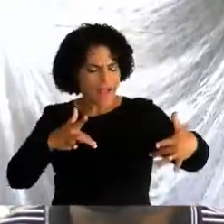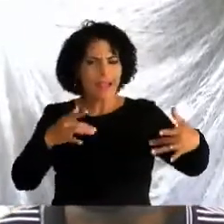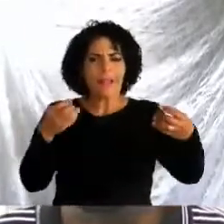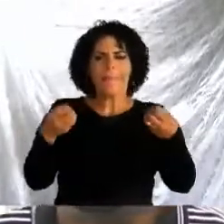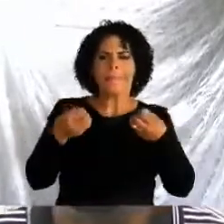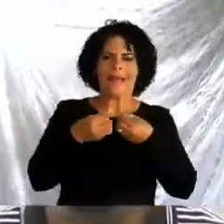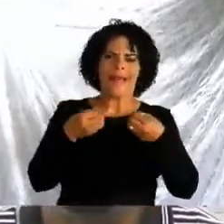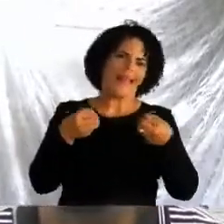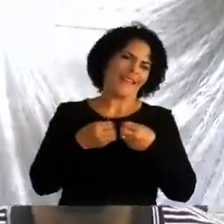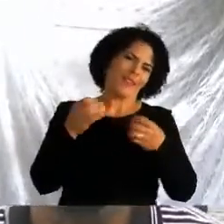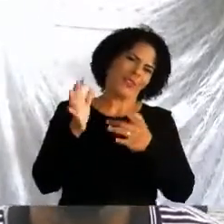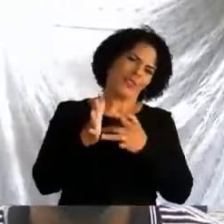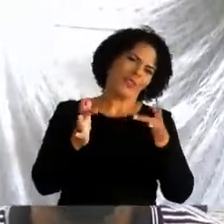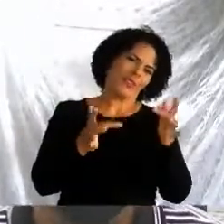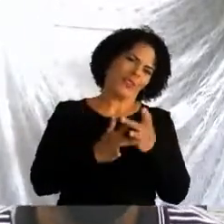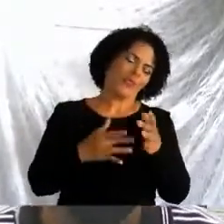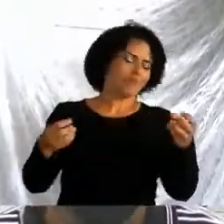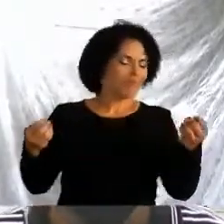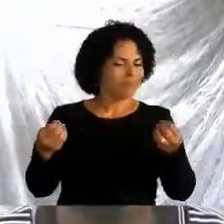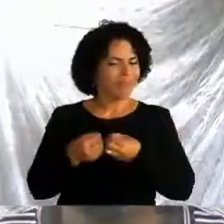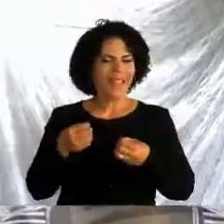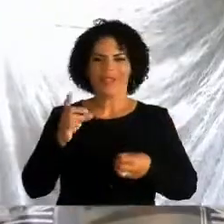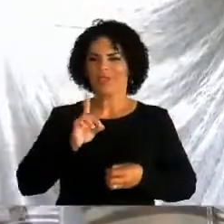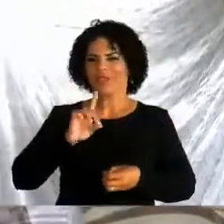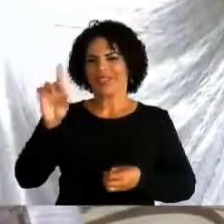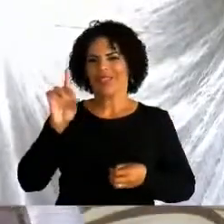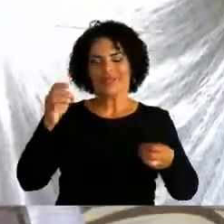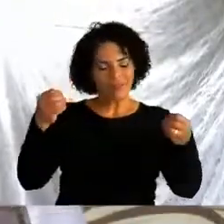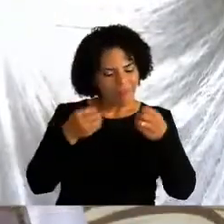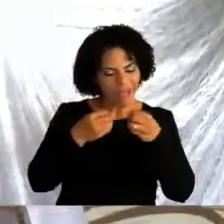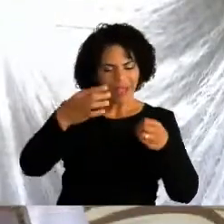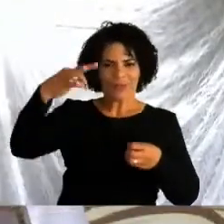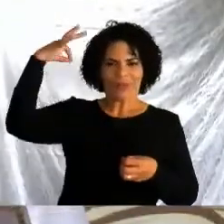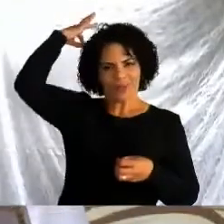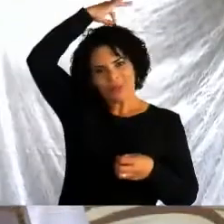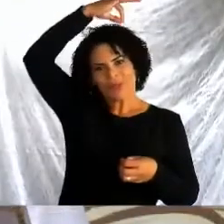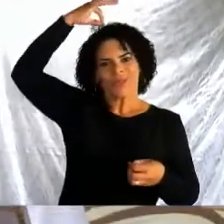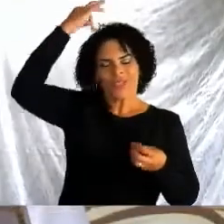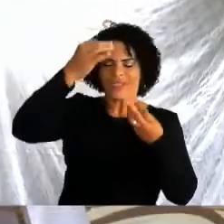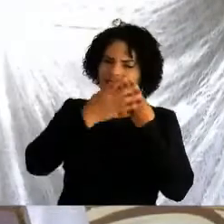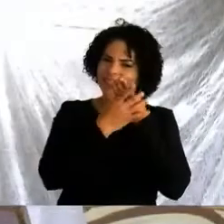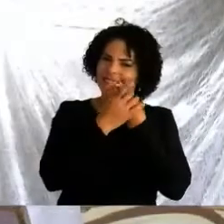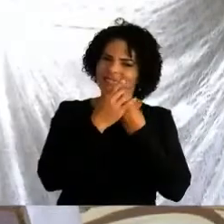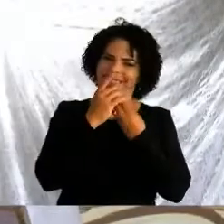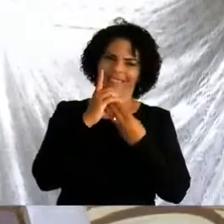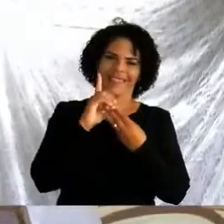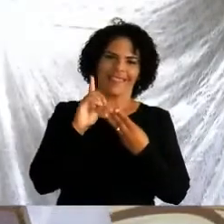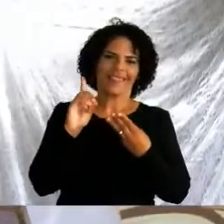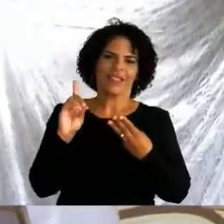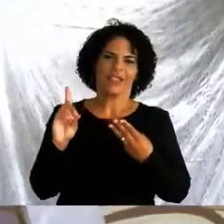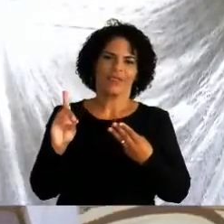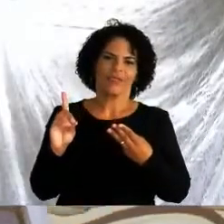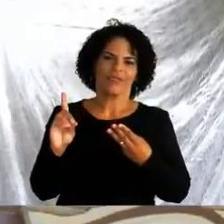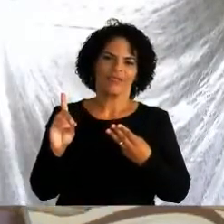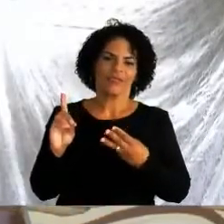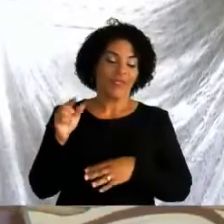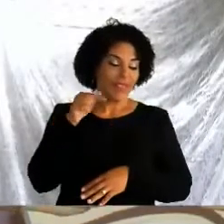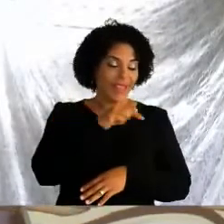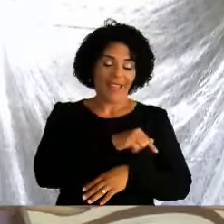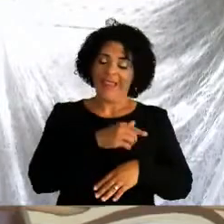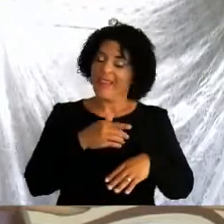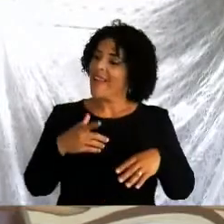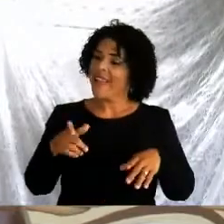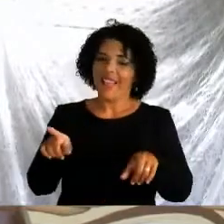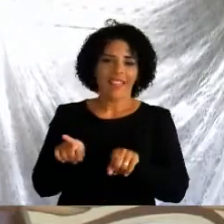próxima de Deus, da trindade. Ela adentrou o mistério da Santíssima